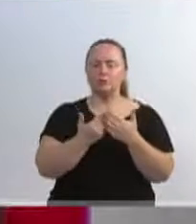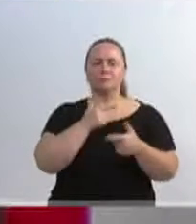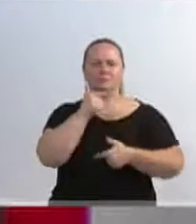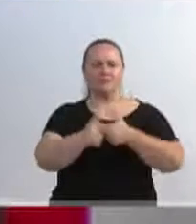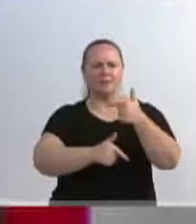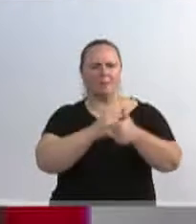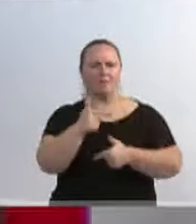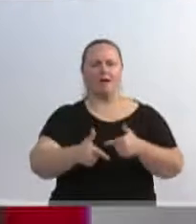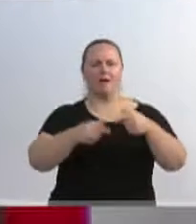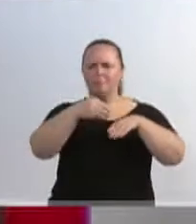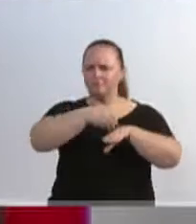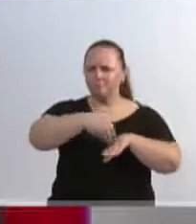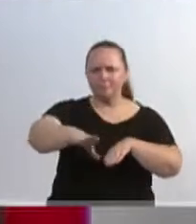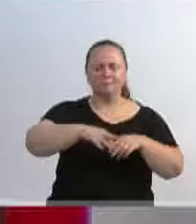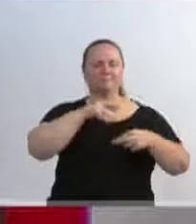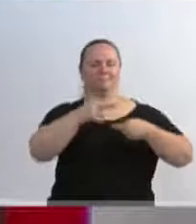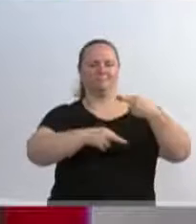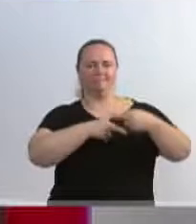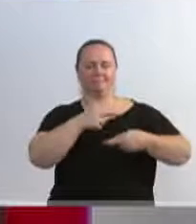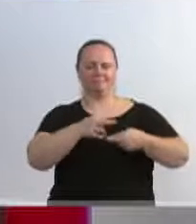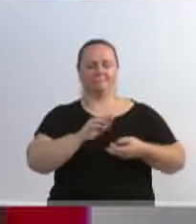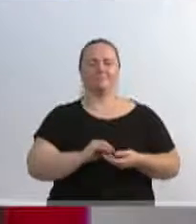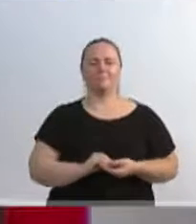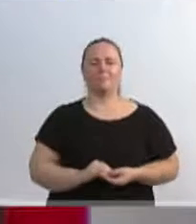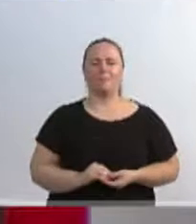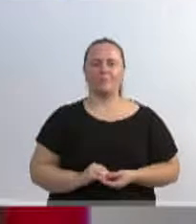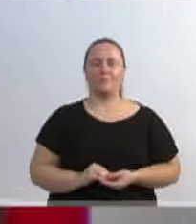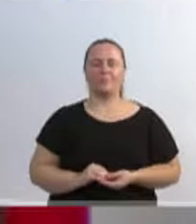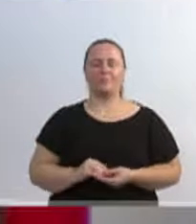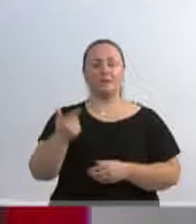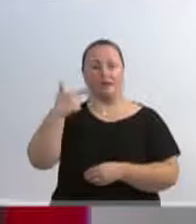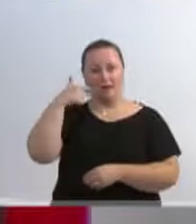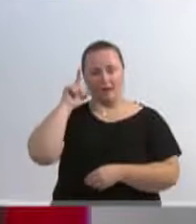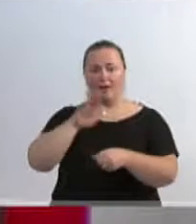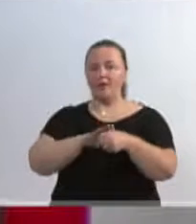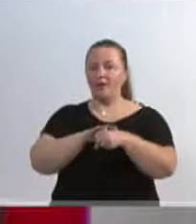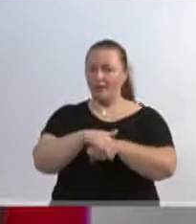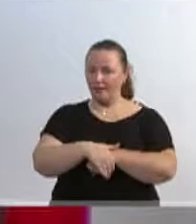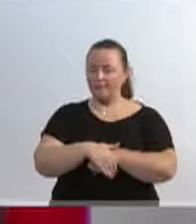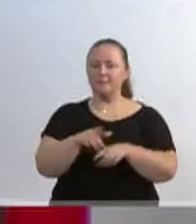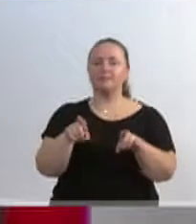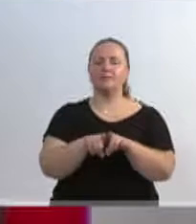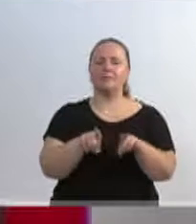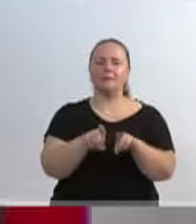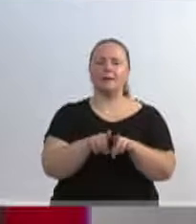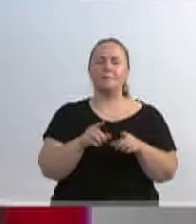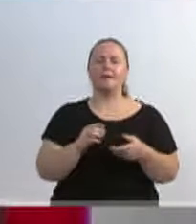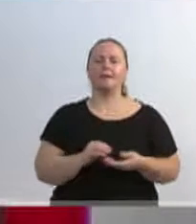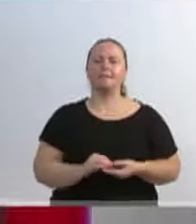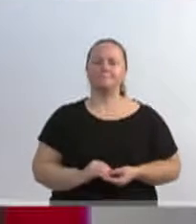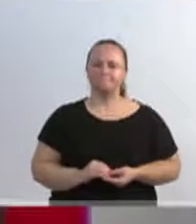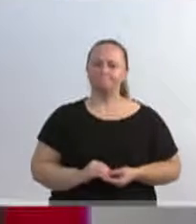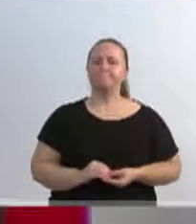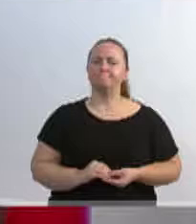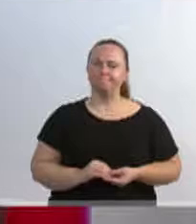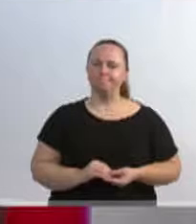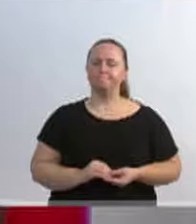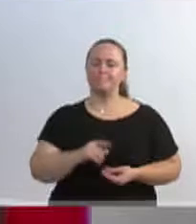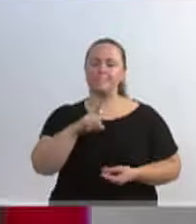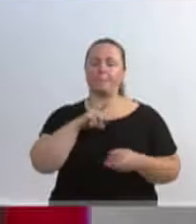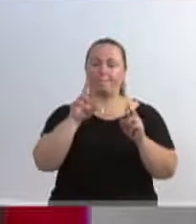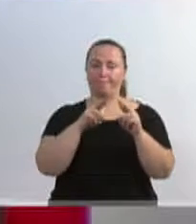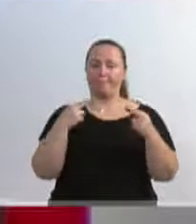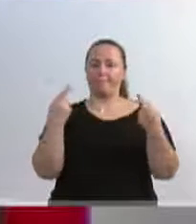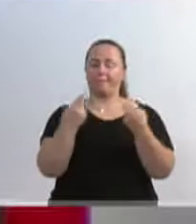um grande trabalho. Estivemos ontem à noite, presidente, também junto com a reunião da